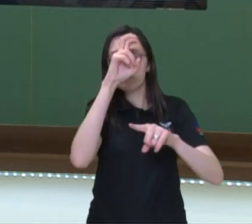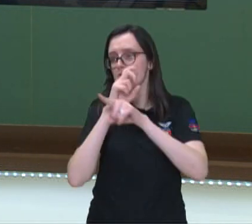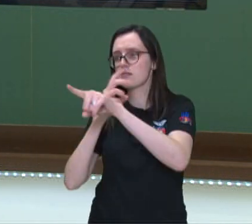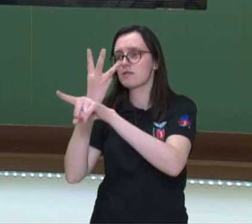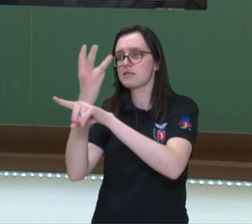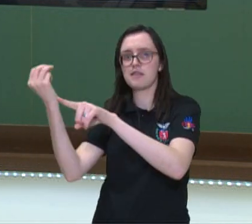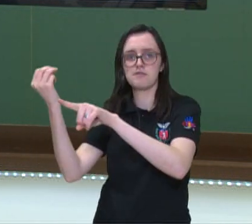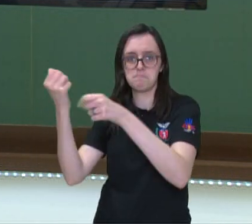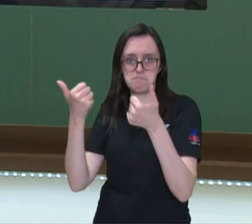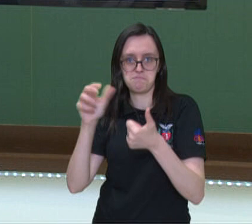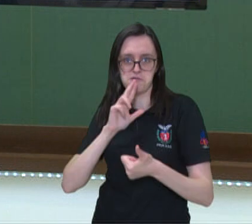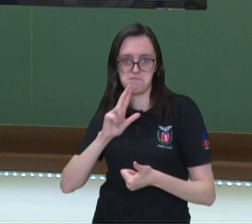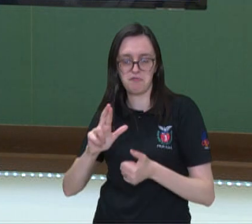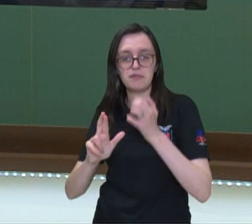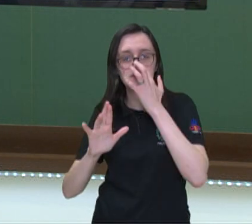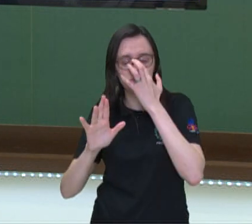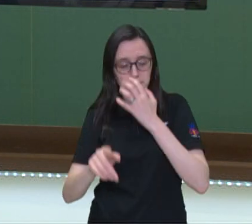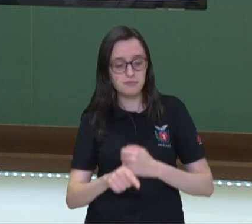Então está ali.